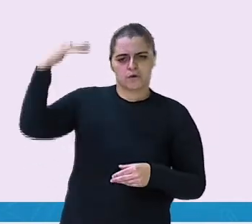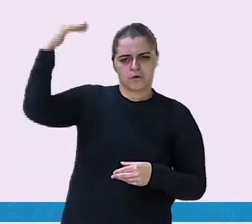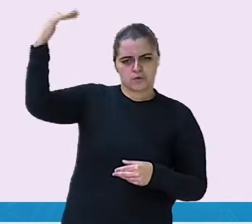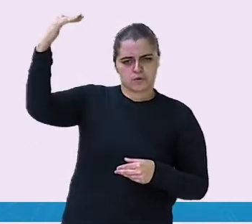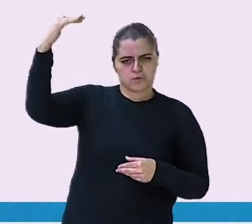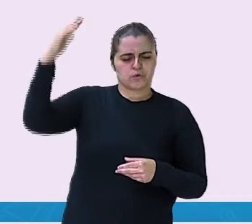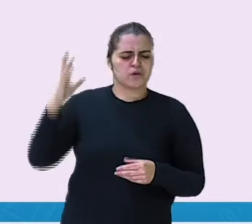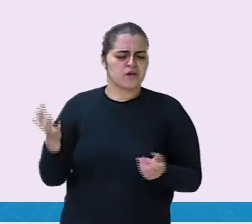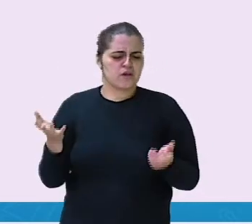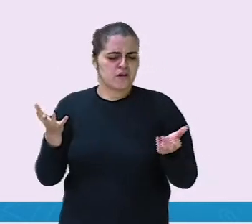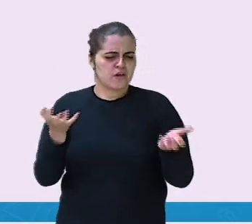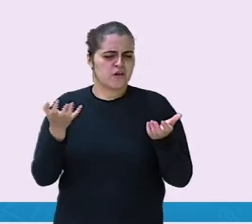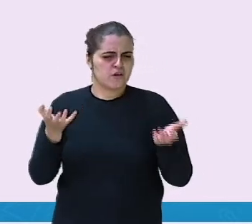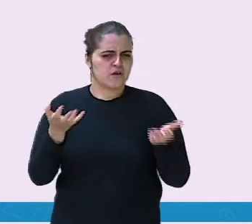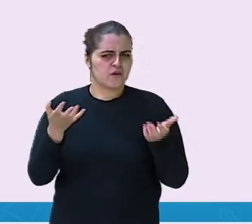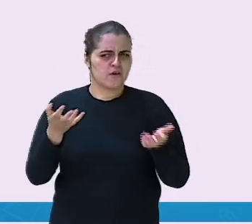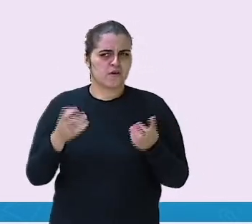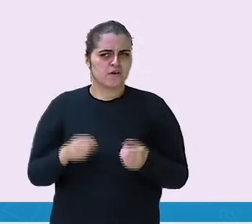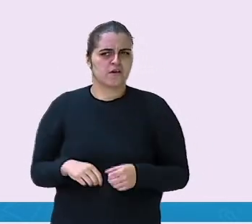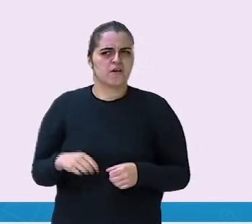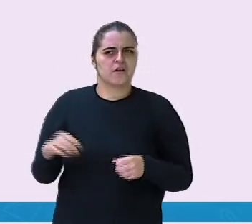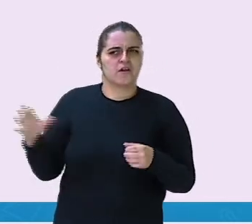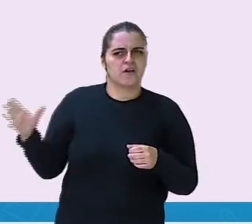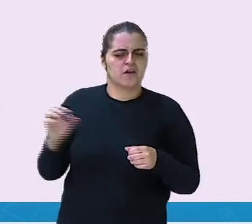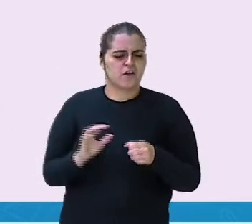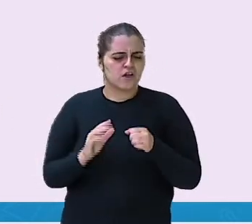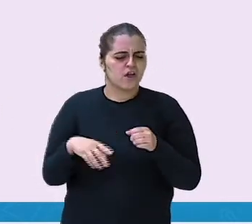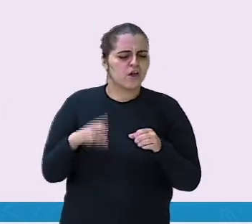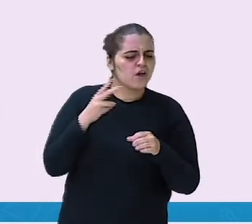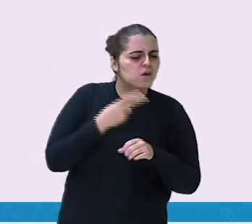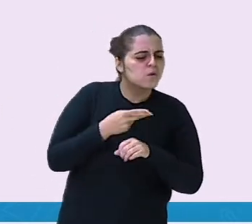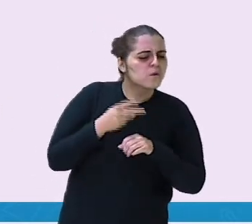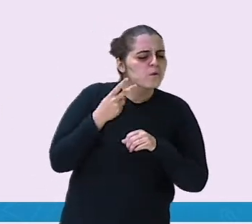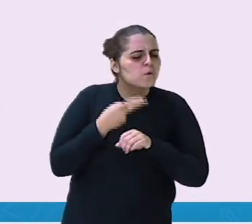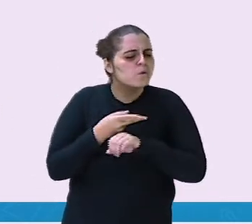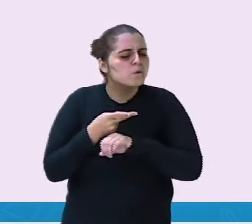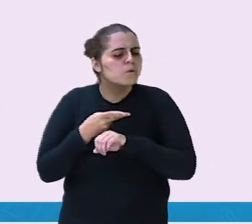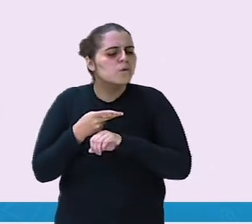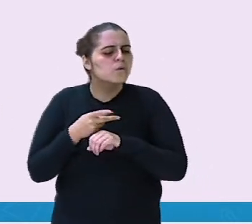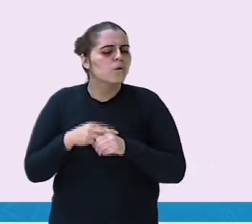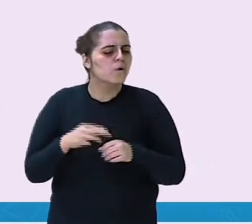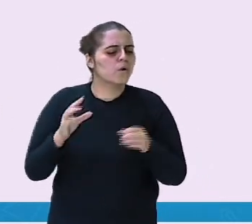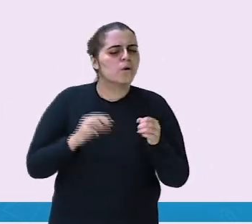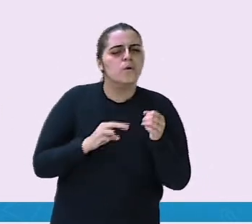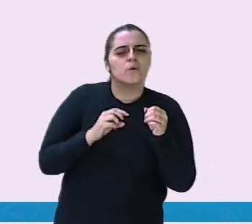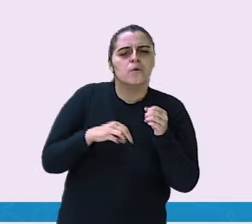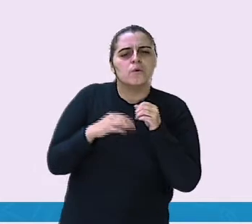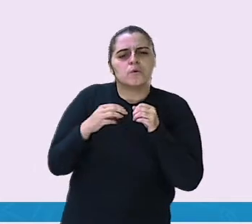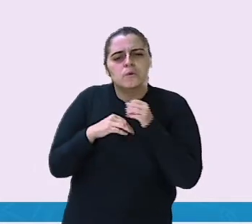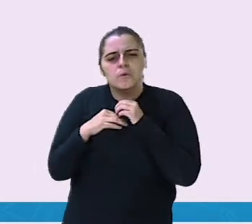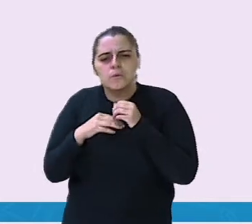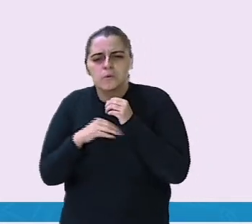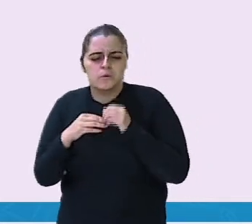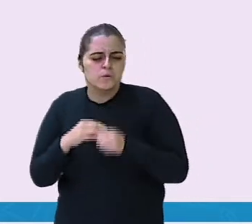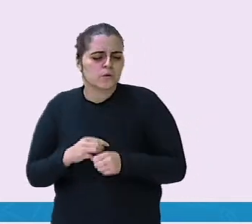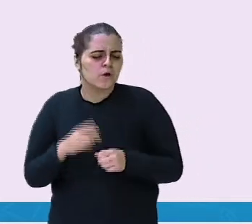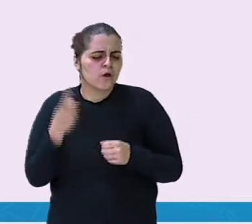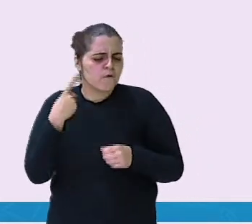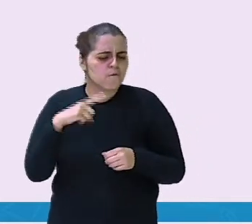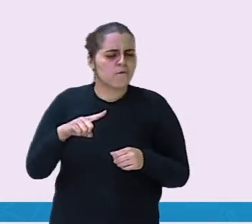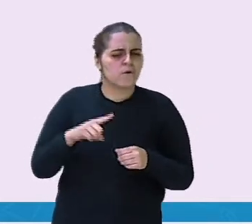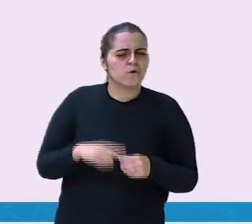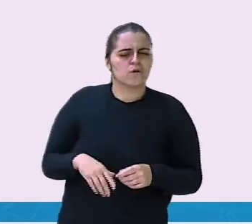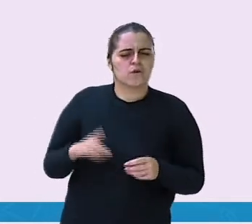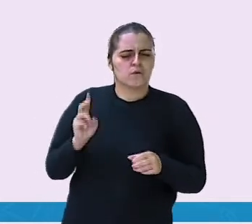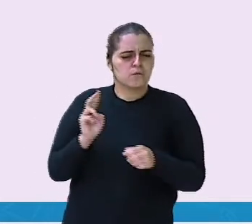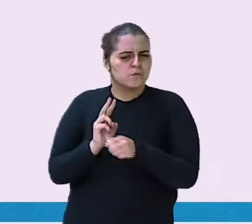quero ser agente do serviço secreto. Será pra quê? O Aranha disse que vou ter